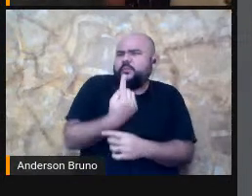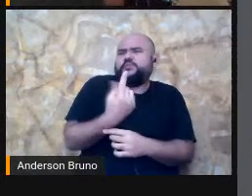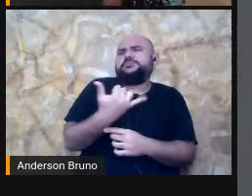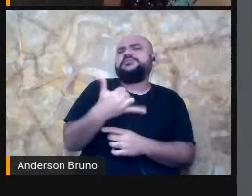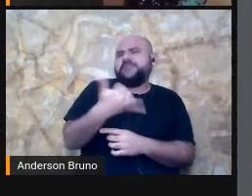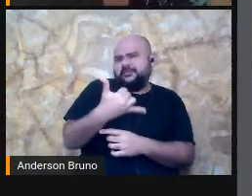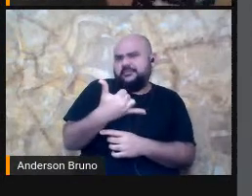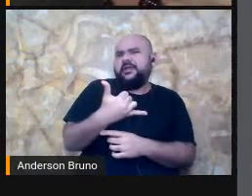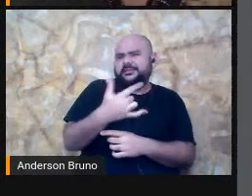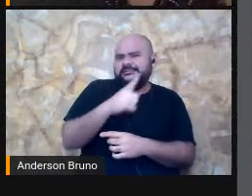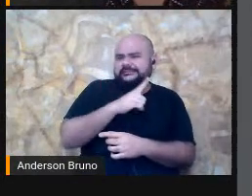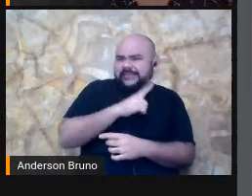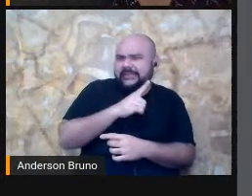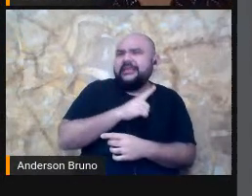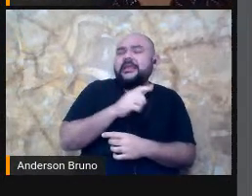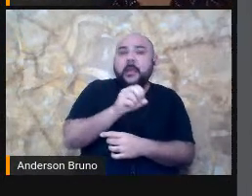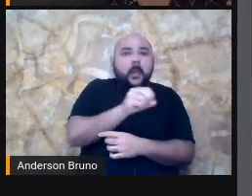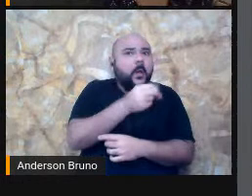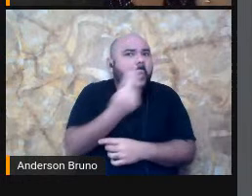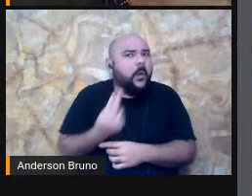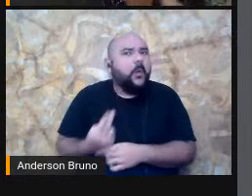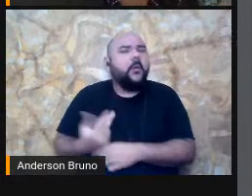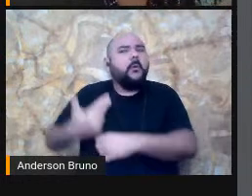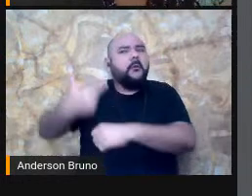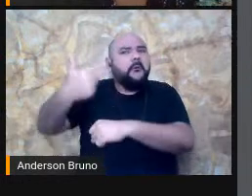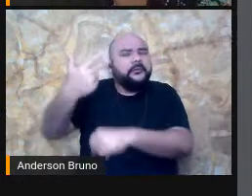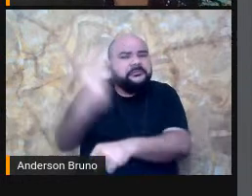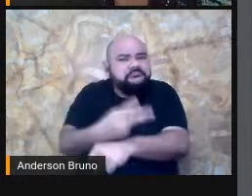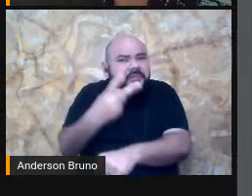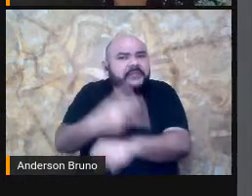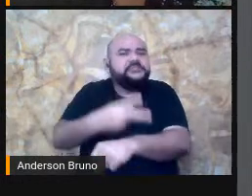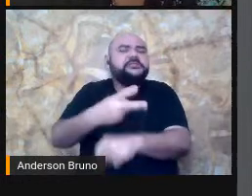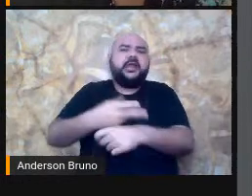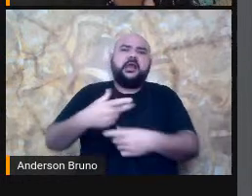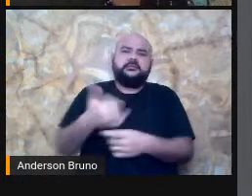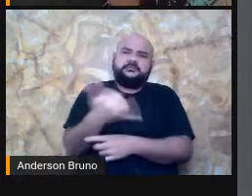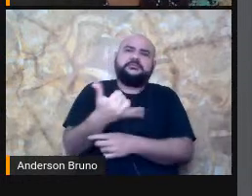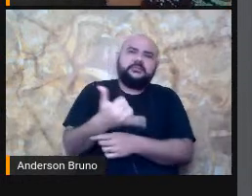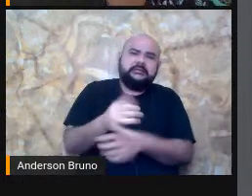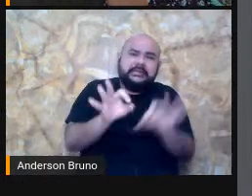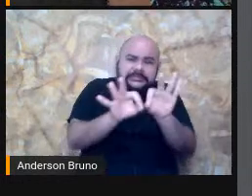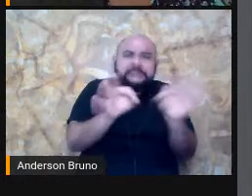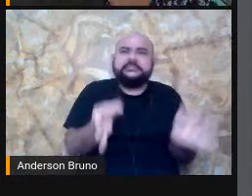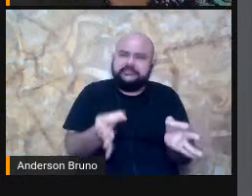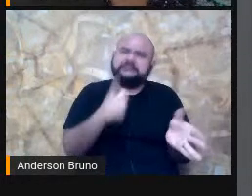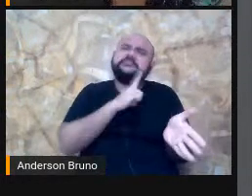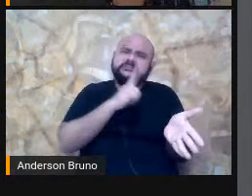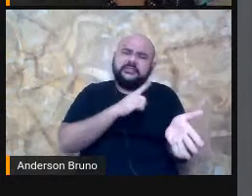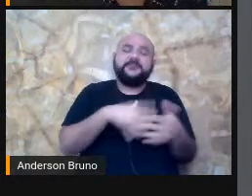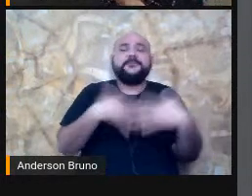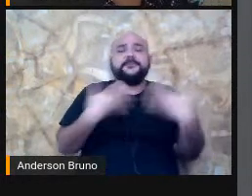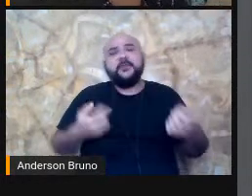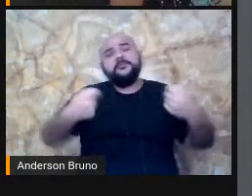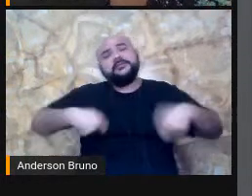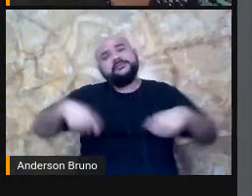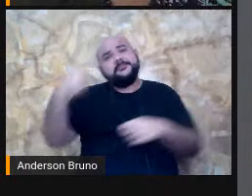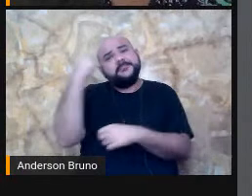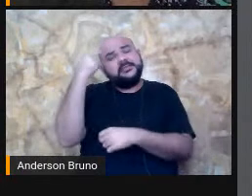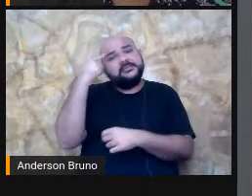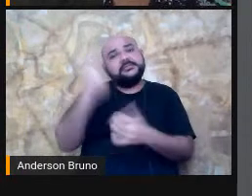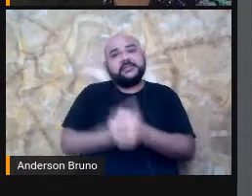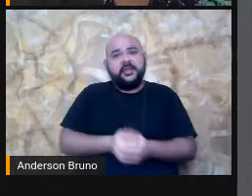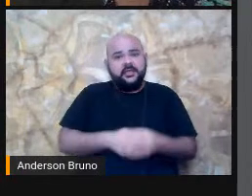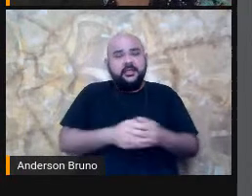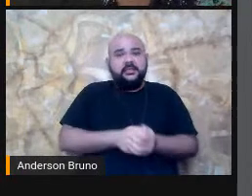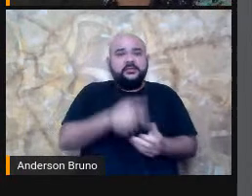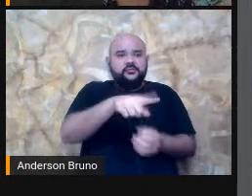Ele é um celular Simples Ou um tablet Simples Então eu tenho Que botar um programa Que seja menos pesado Para que ele possa